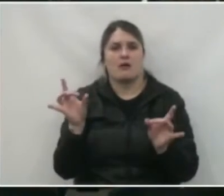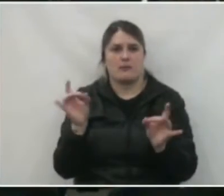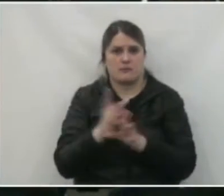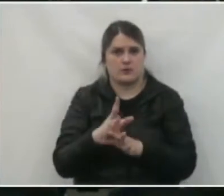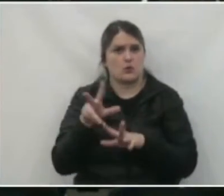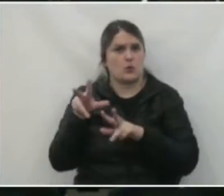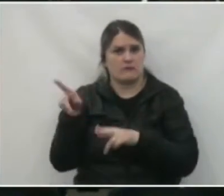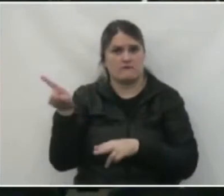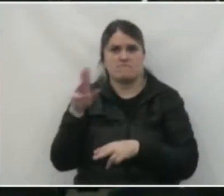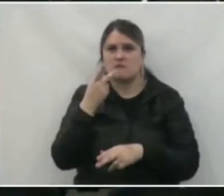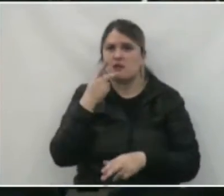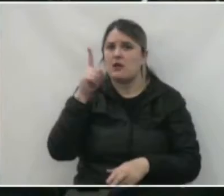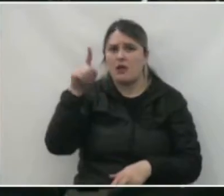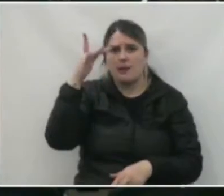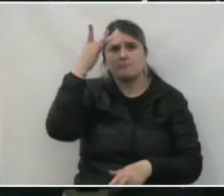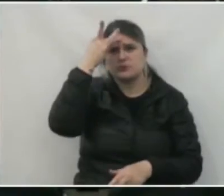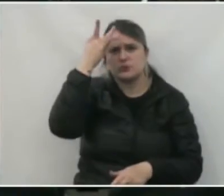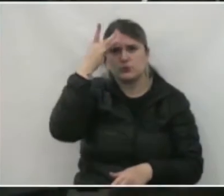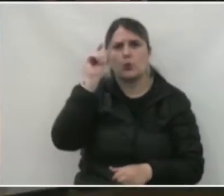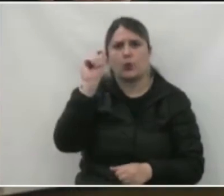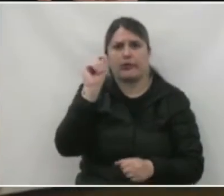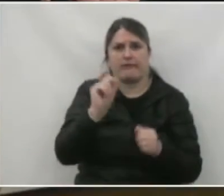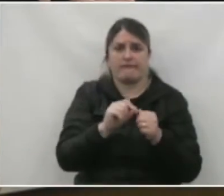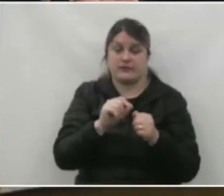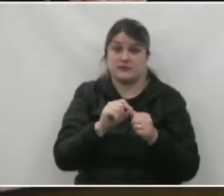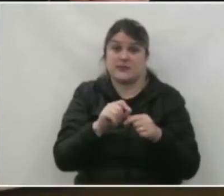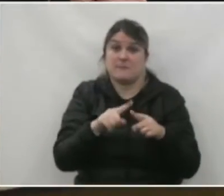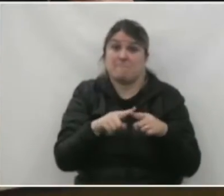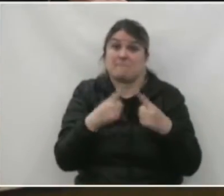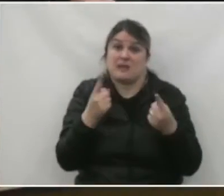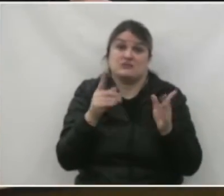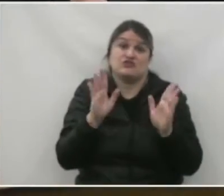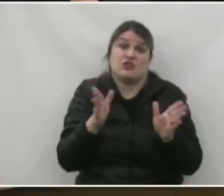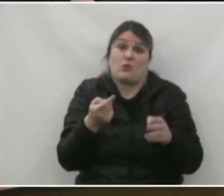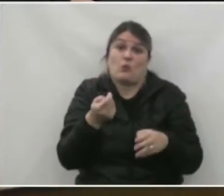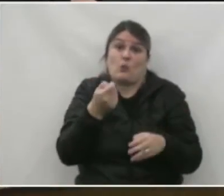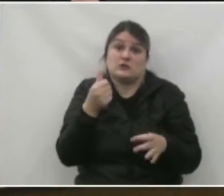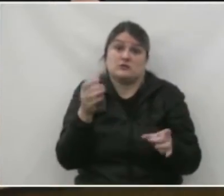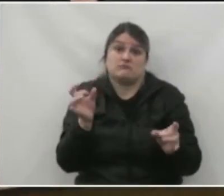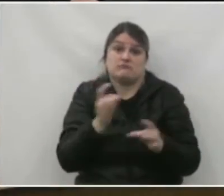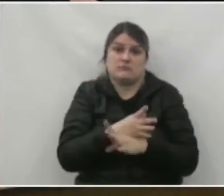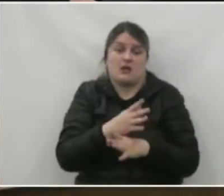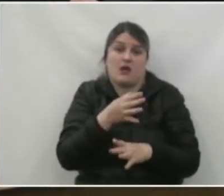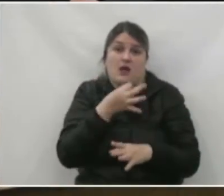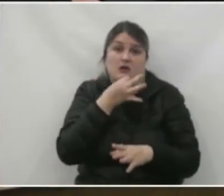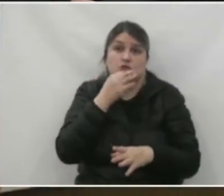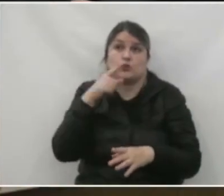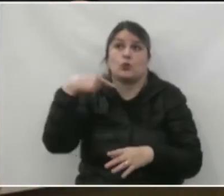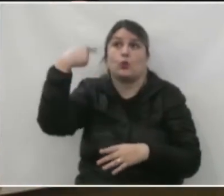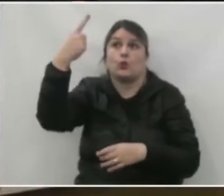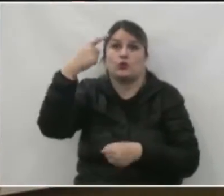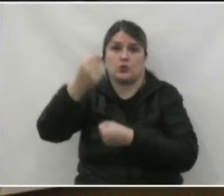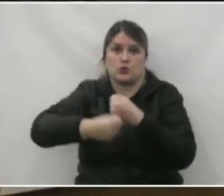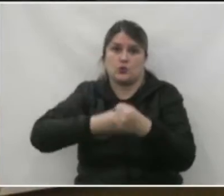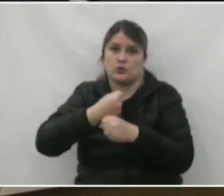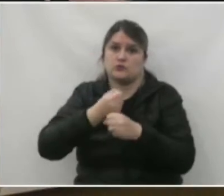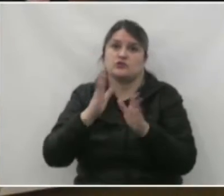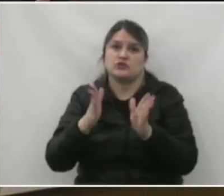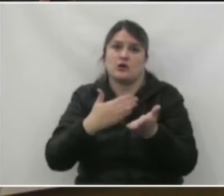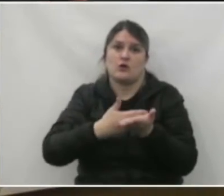Eu que nem já disse, é um absurdo o que foi fizer. Mas está quase pronto. Provavelmente, esse ano que vem, já vai estar funcionado.